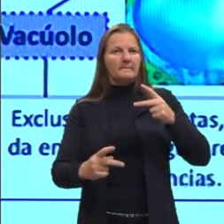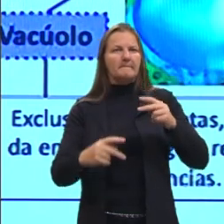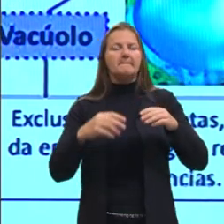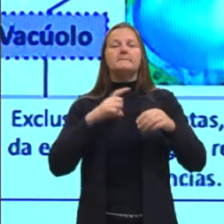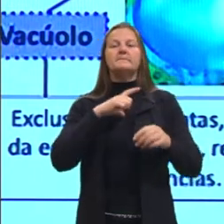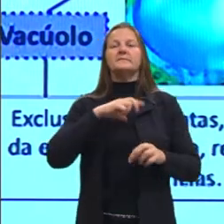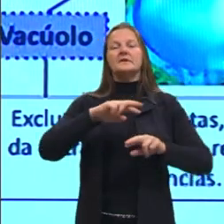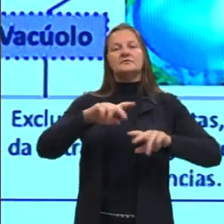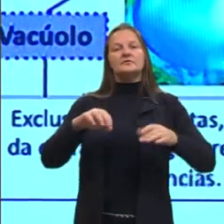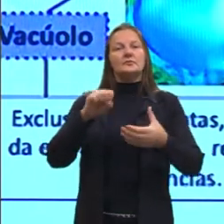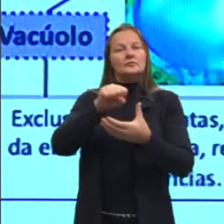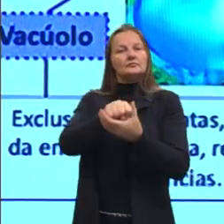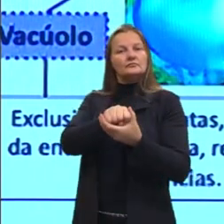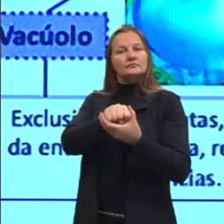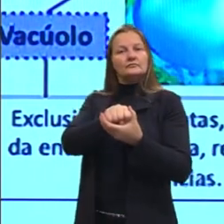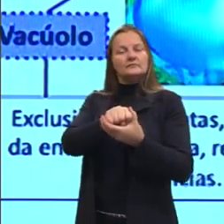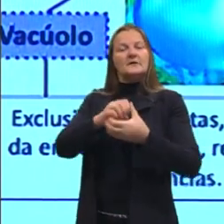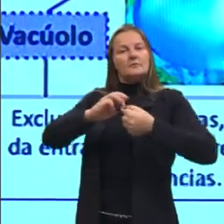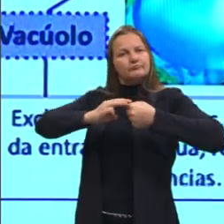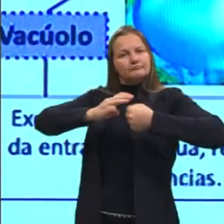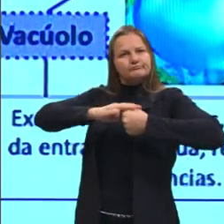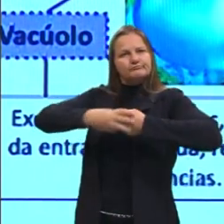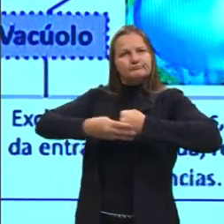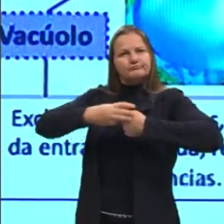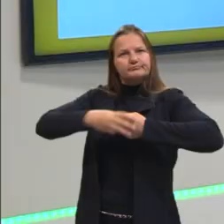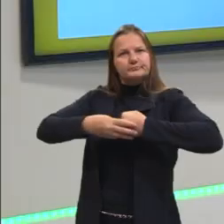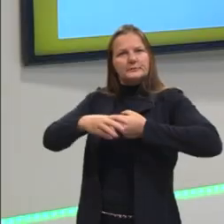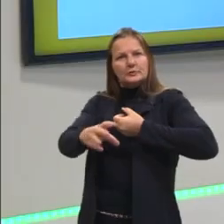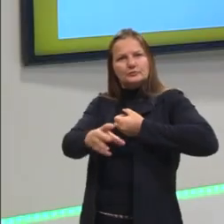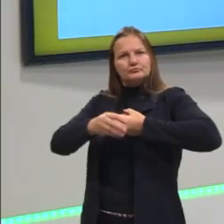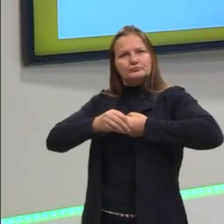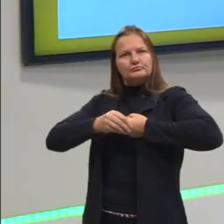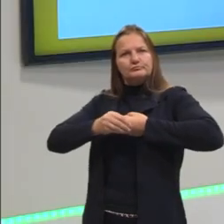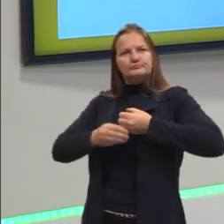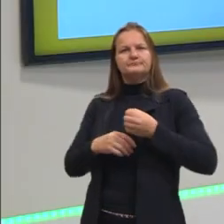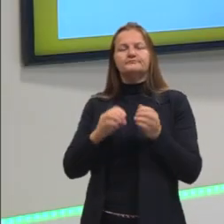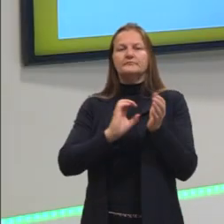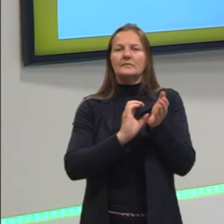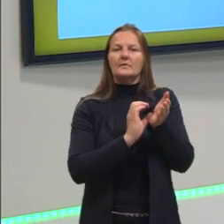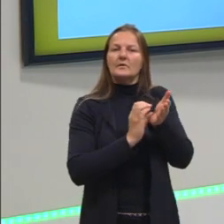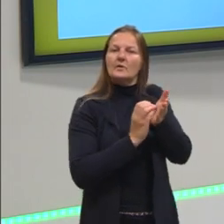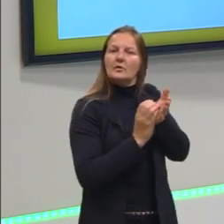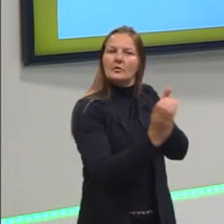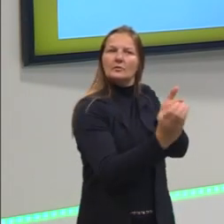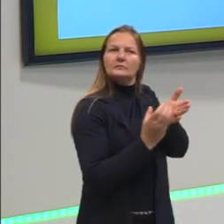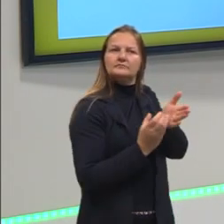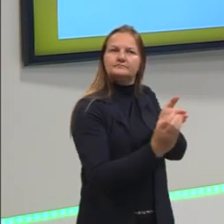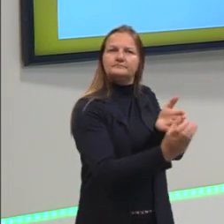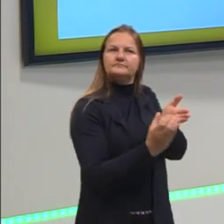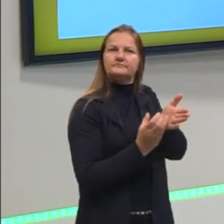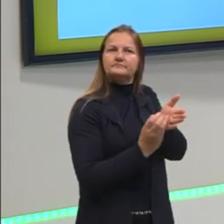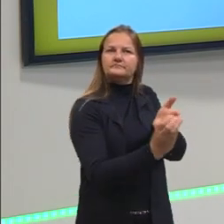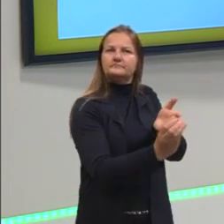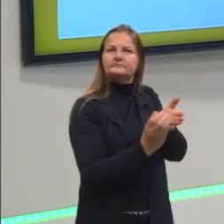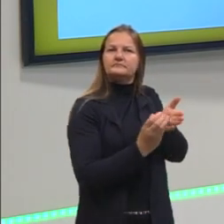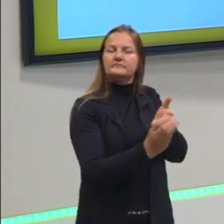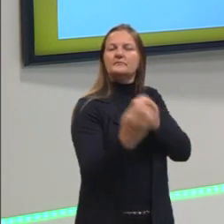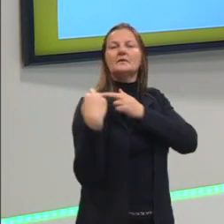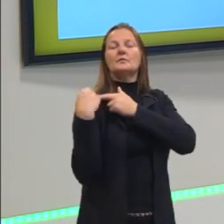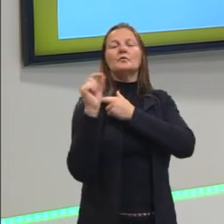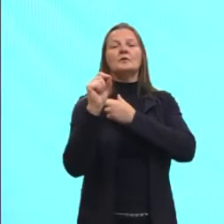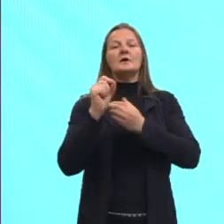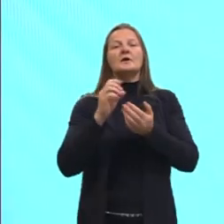possui ribossomos aderidos à sua membrana. E o retículo endoplasmático liso, ele é responsável pelo